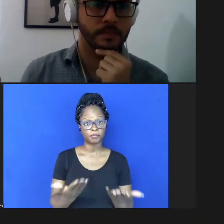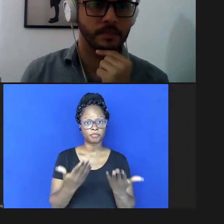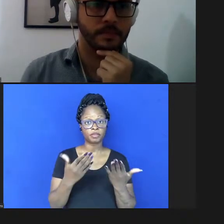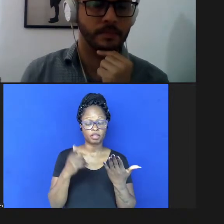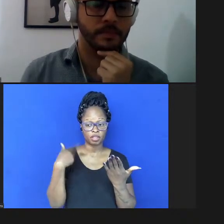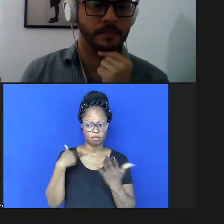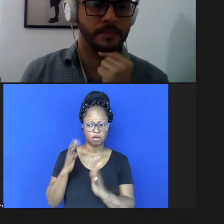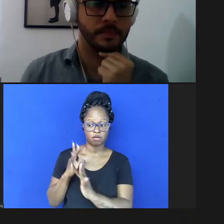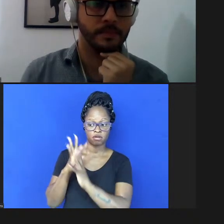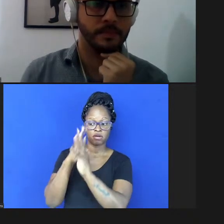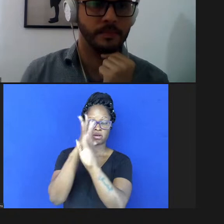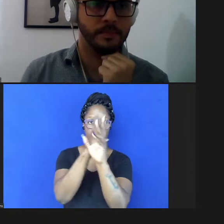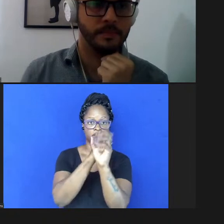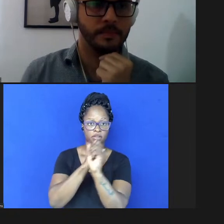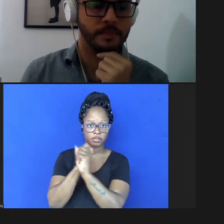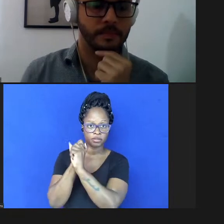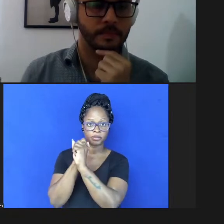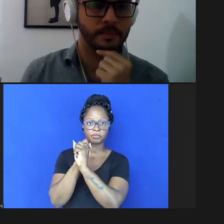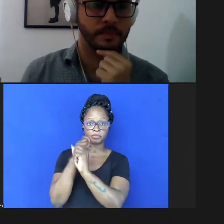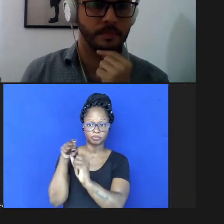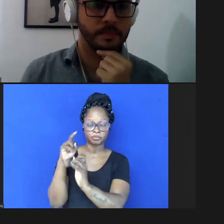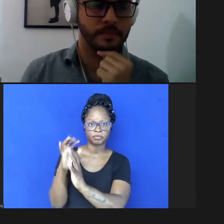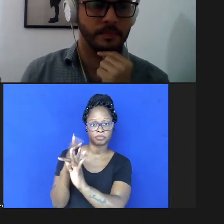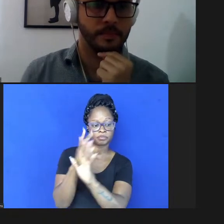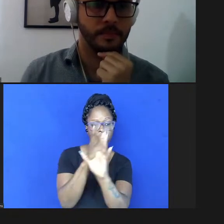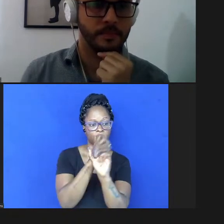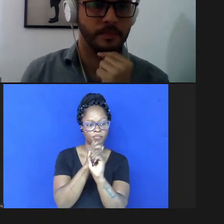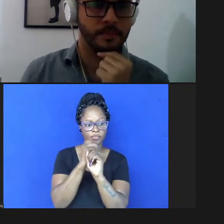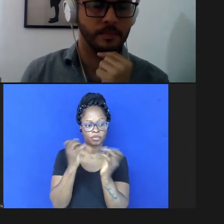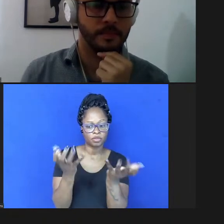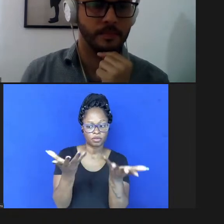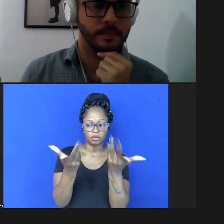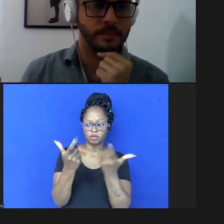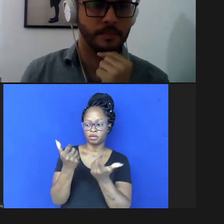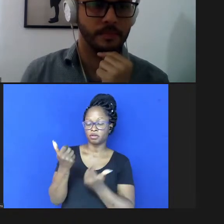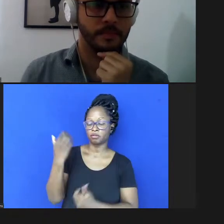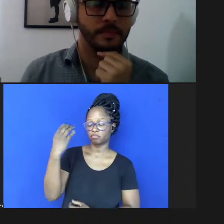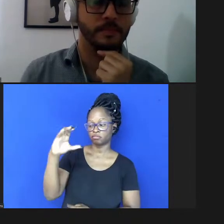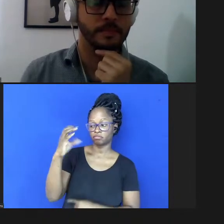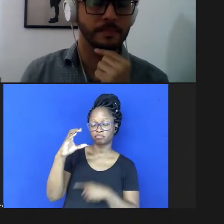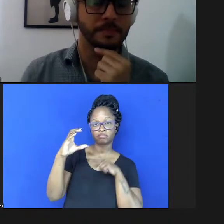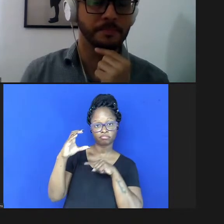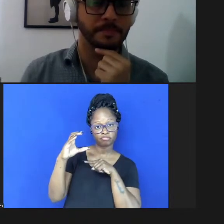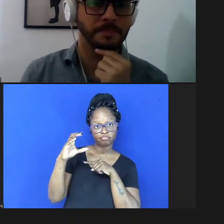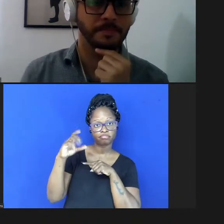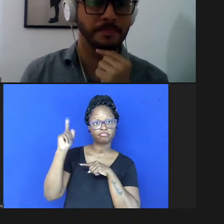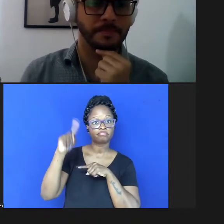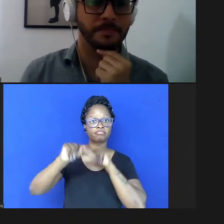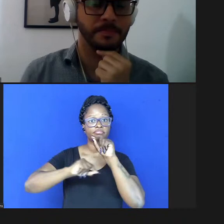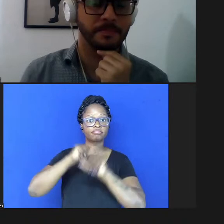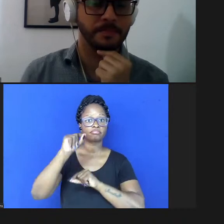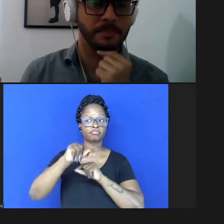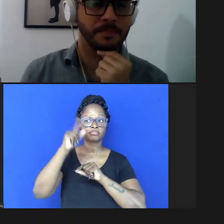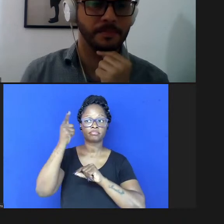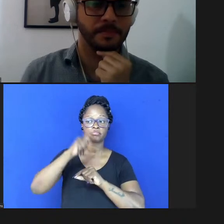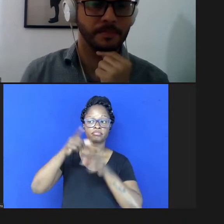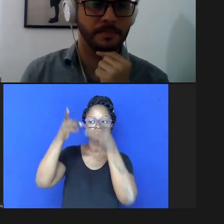da qualidade científica é por definição